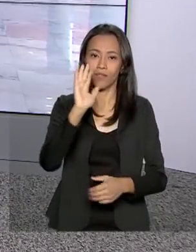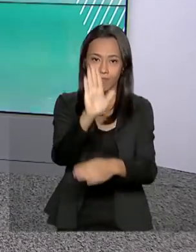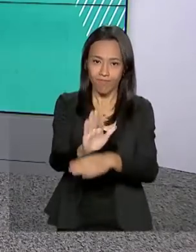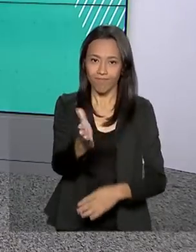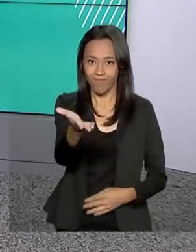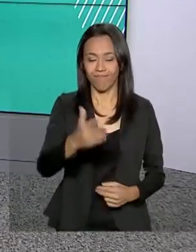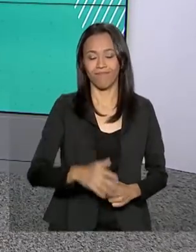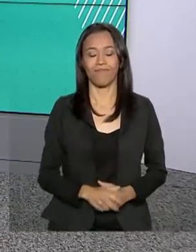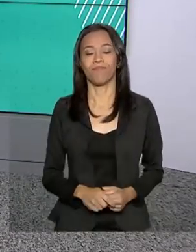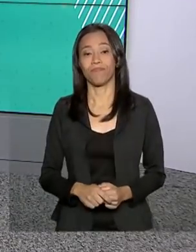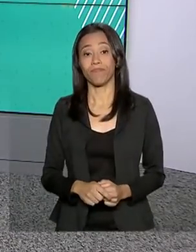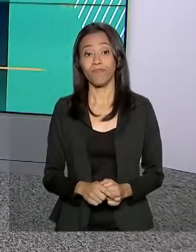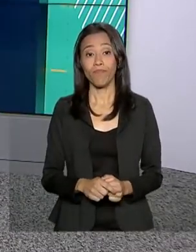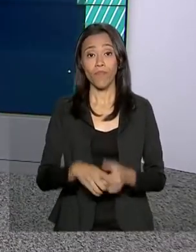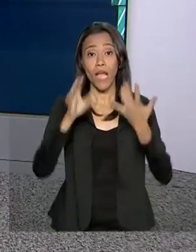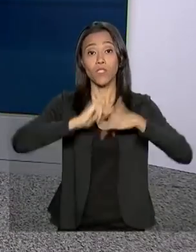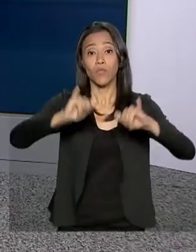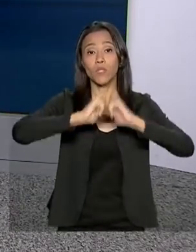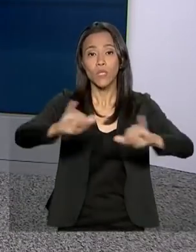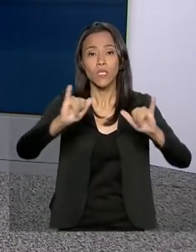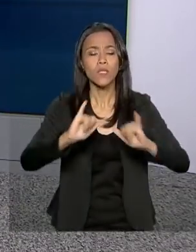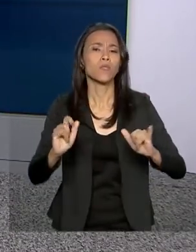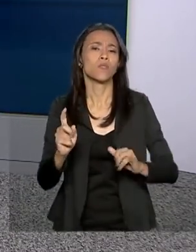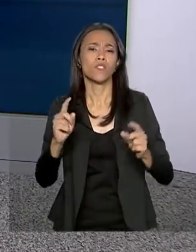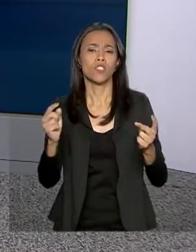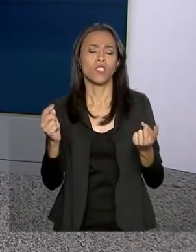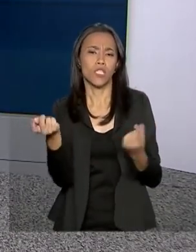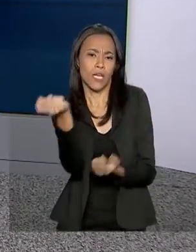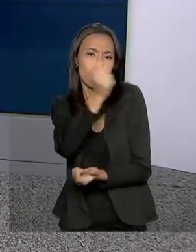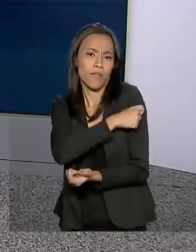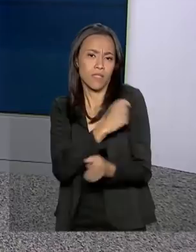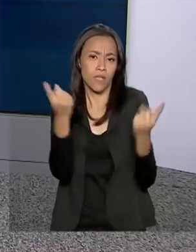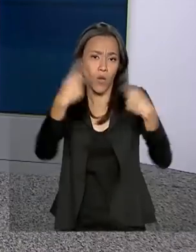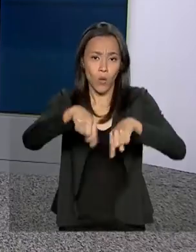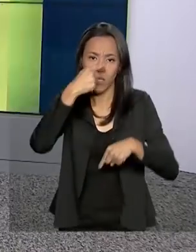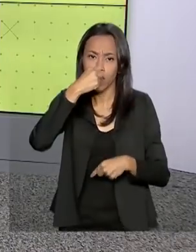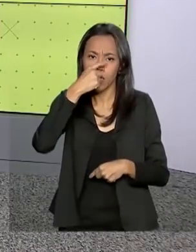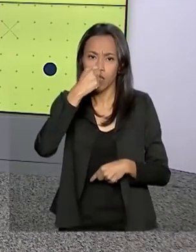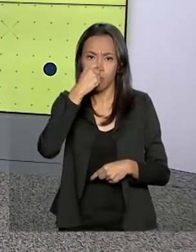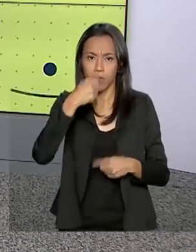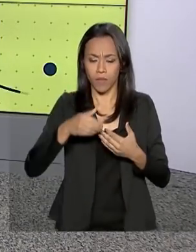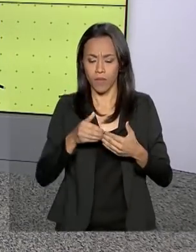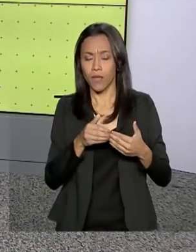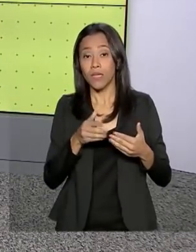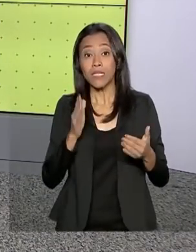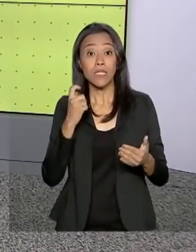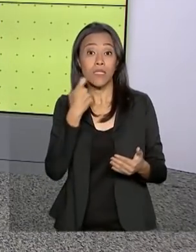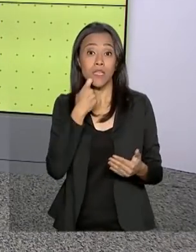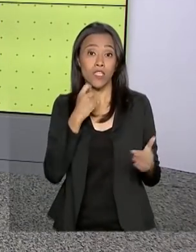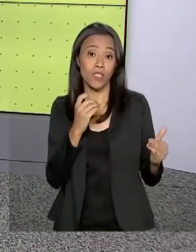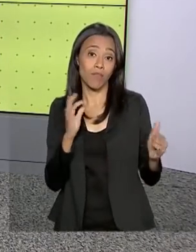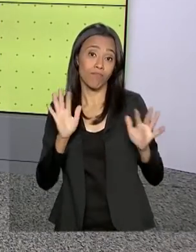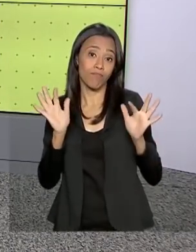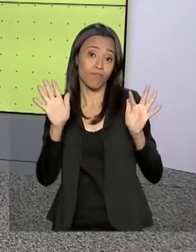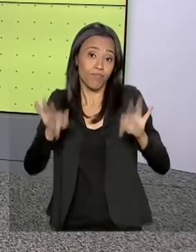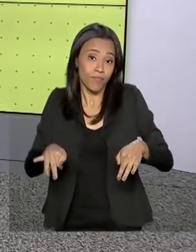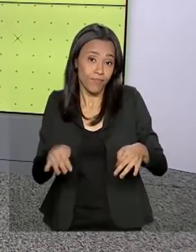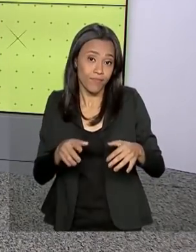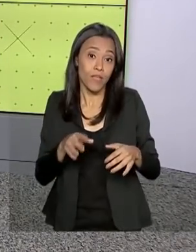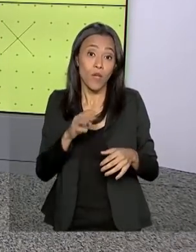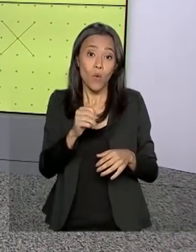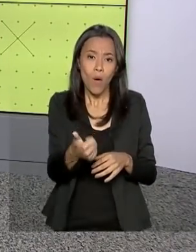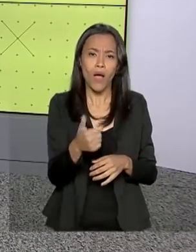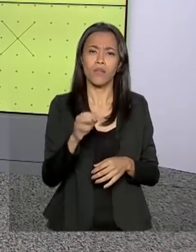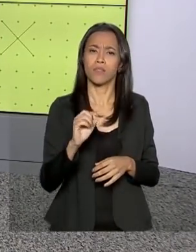você. A campanha de imunização contra a gripe termina na sexta-feira e quase 17 milhões de pessoas dos